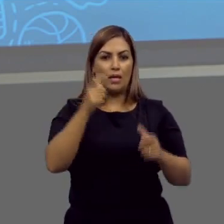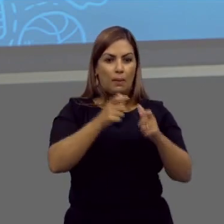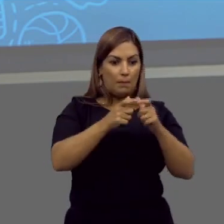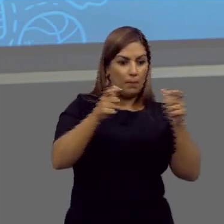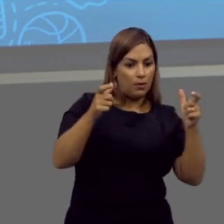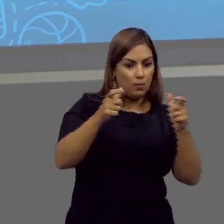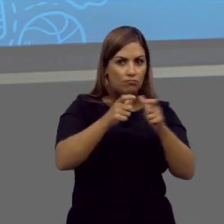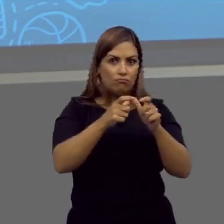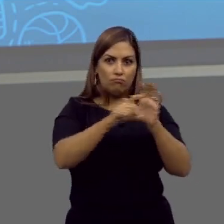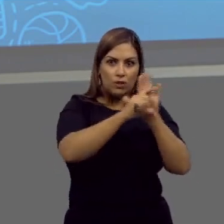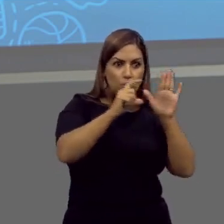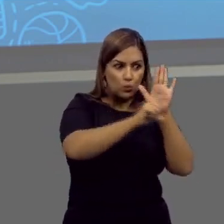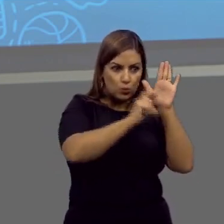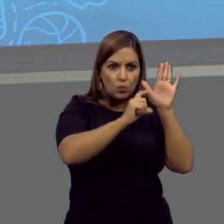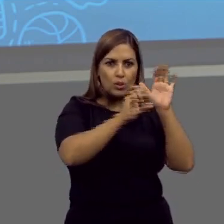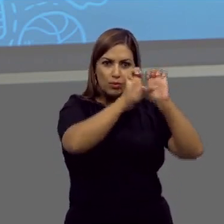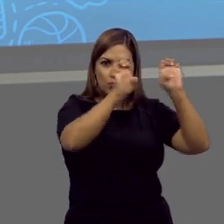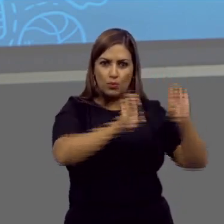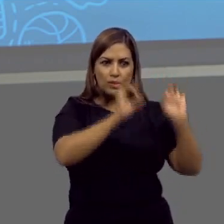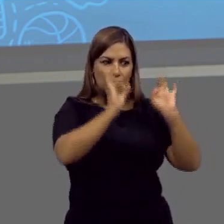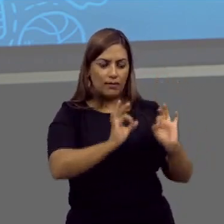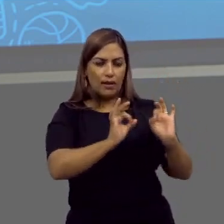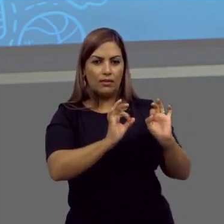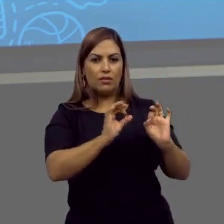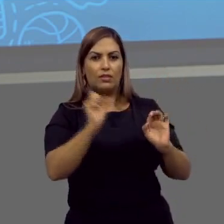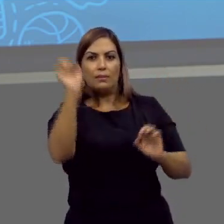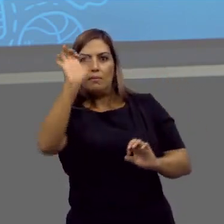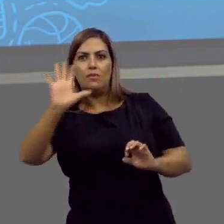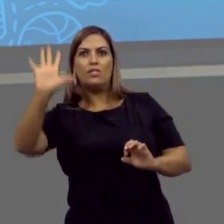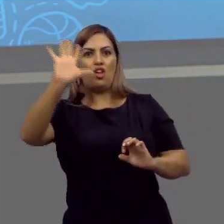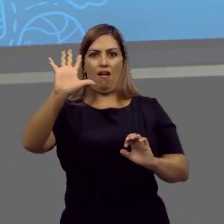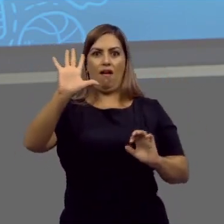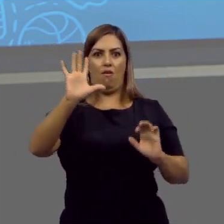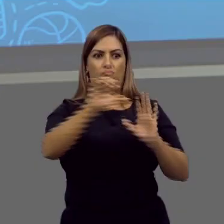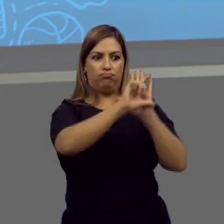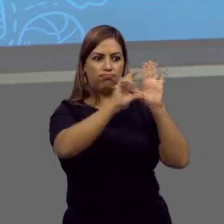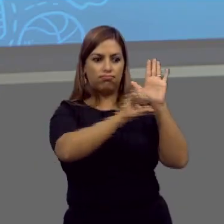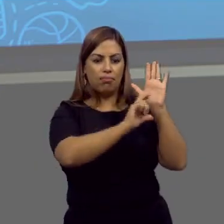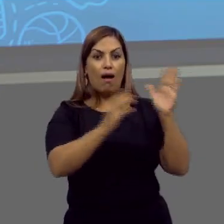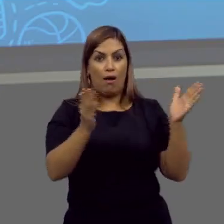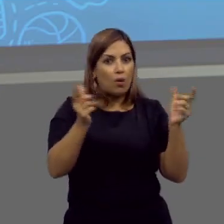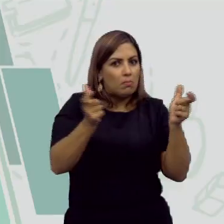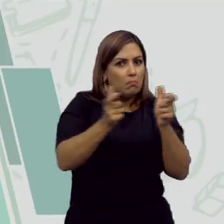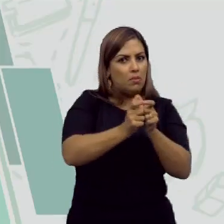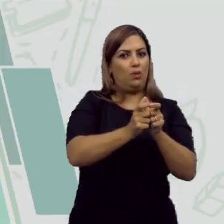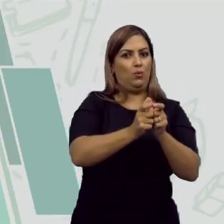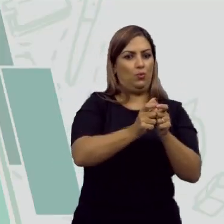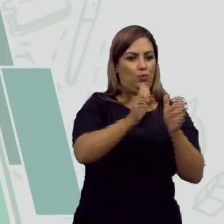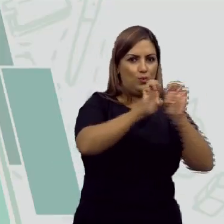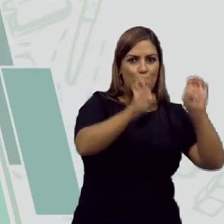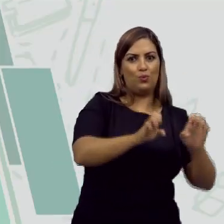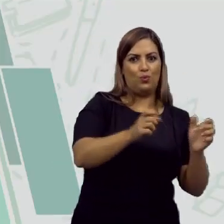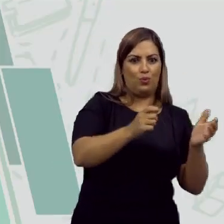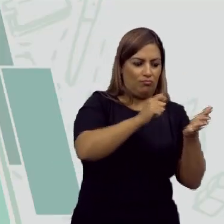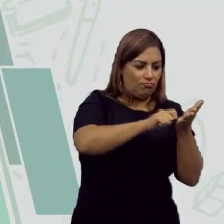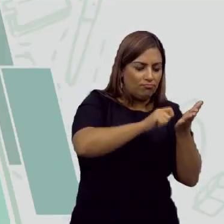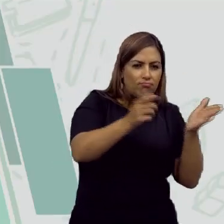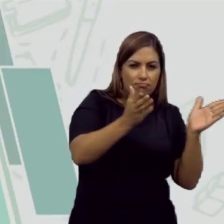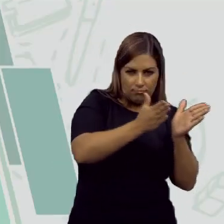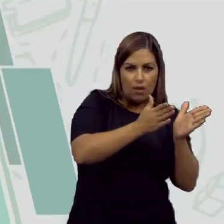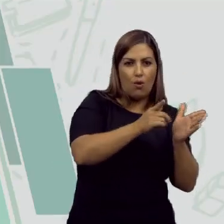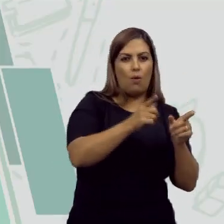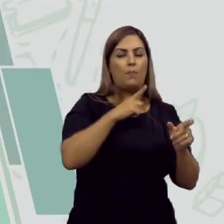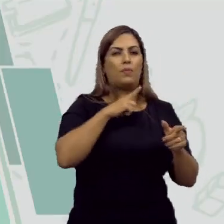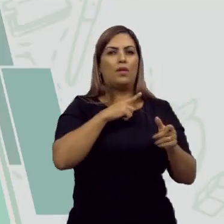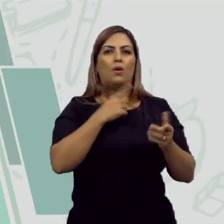microestrutural. Se antes nós falamos como um todo de macroestrutura, agora nós falamos em microestrutura para trabalhar o